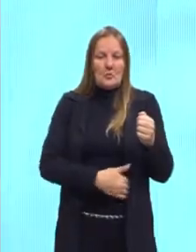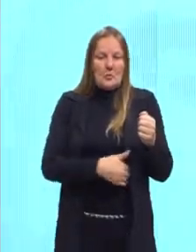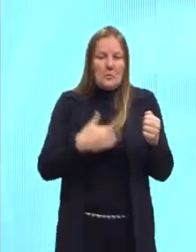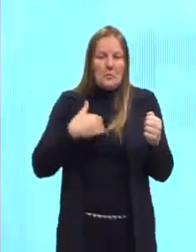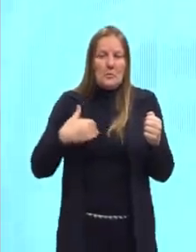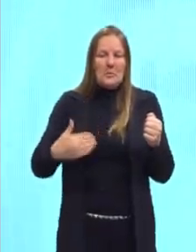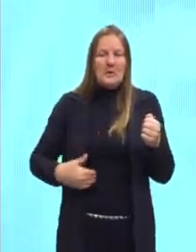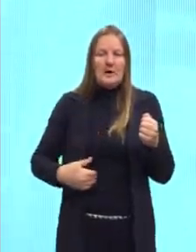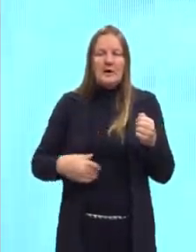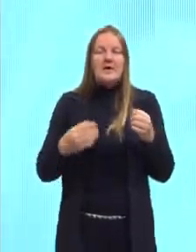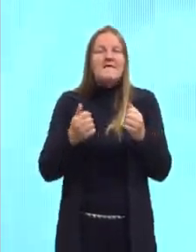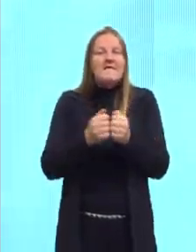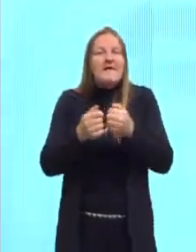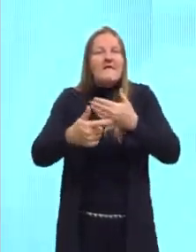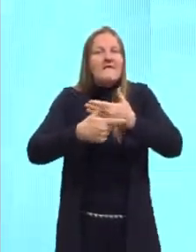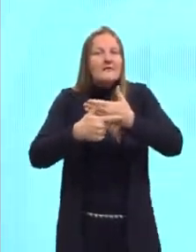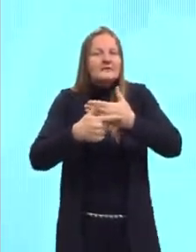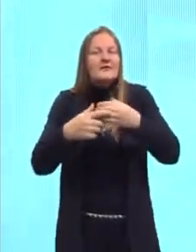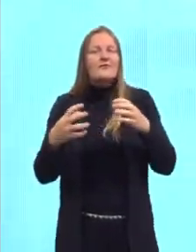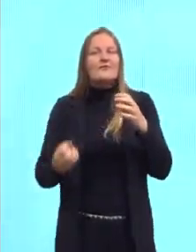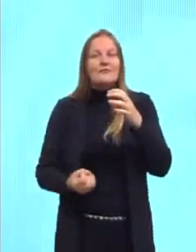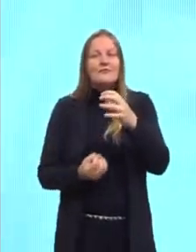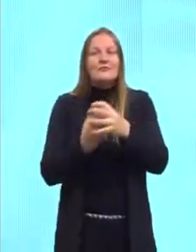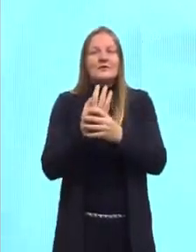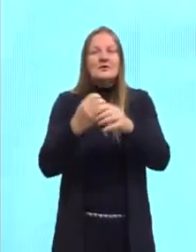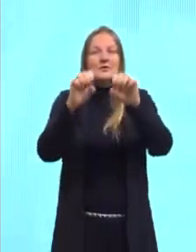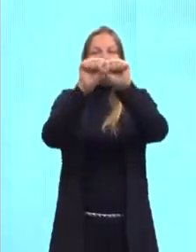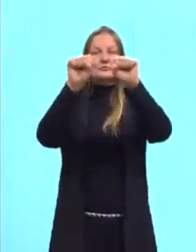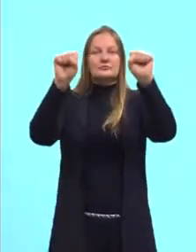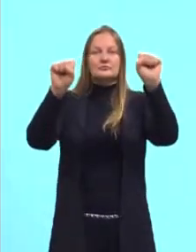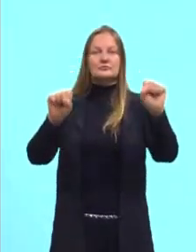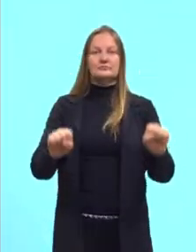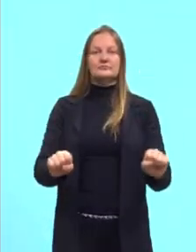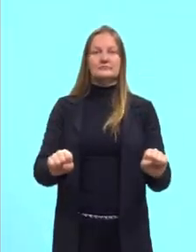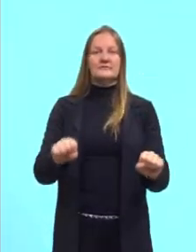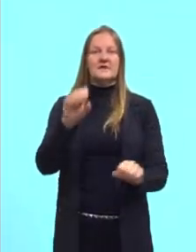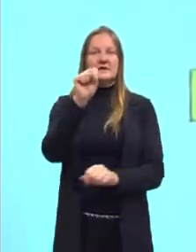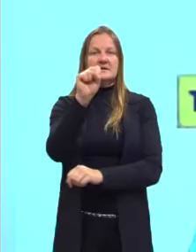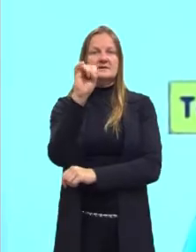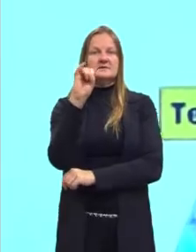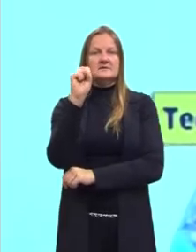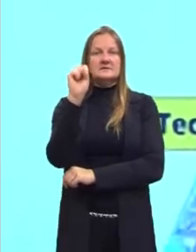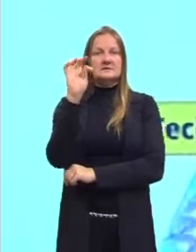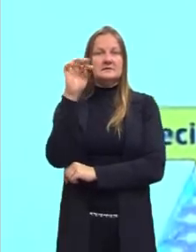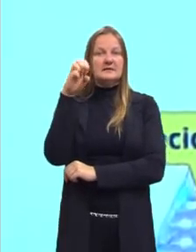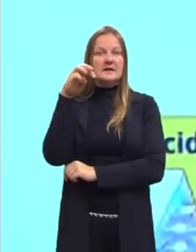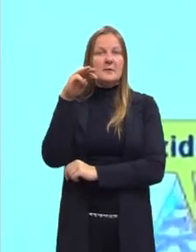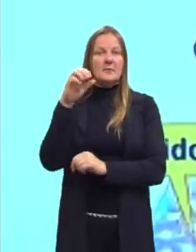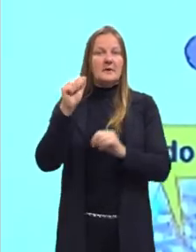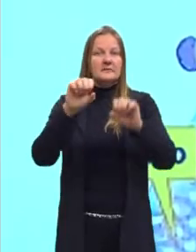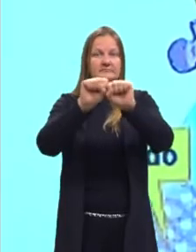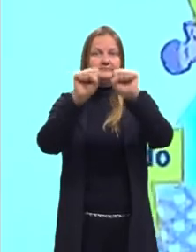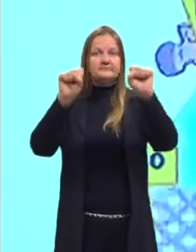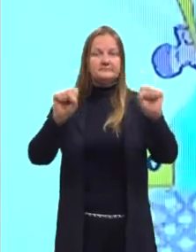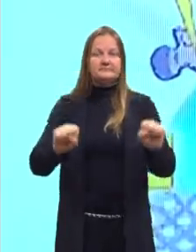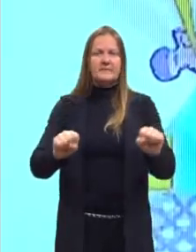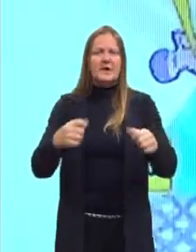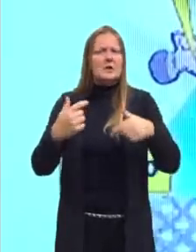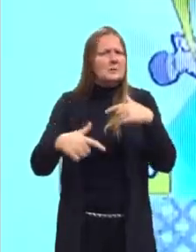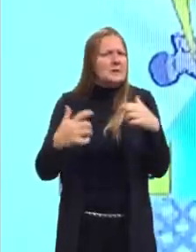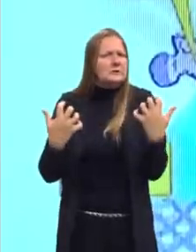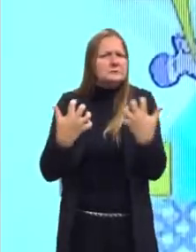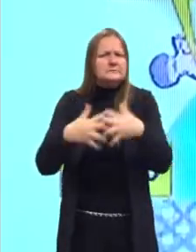semelhantes, eles vão formar um sistema. O sistema, então, trabalha unido, em